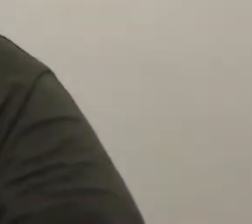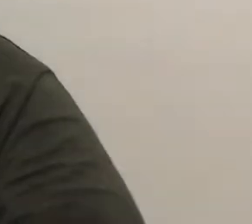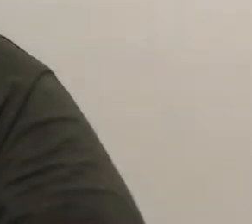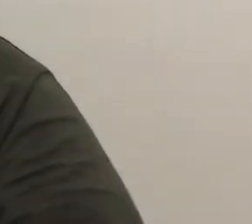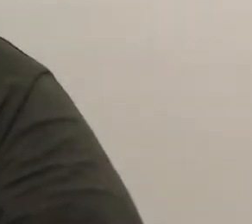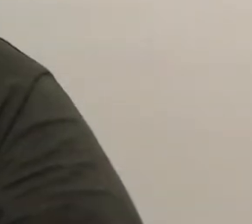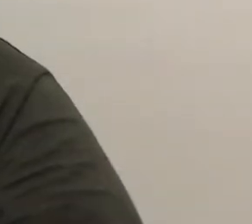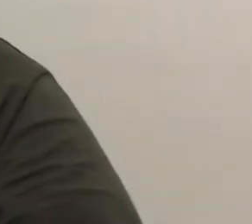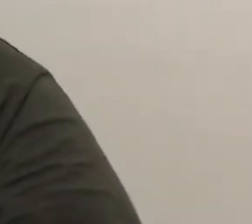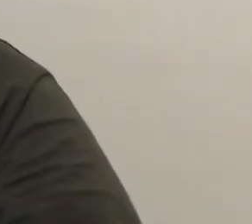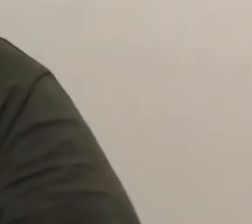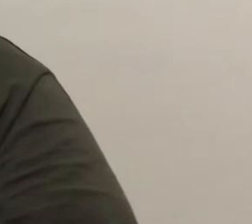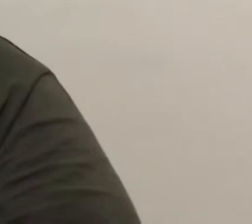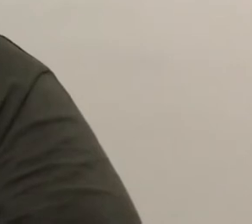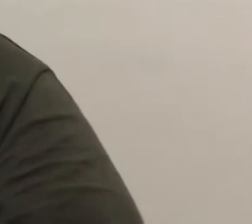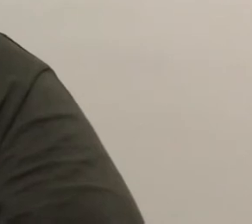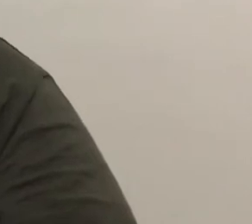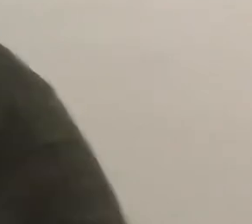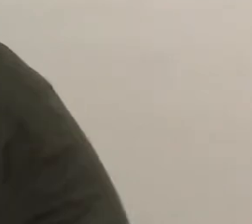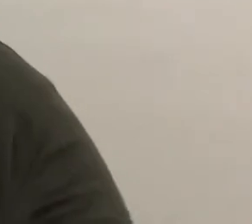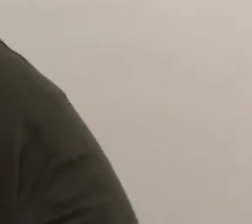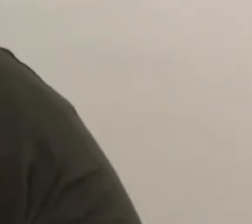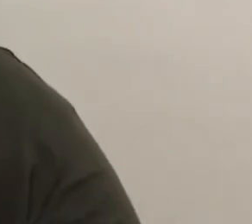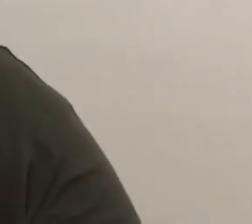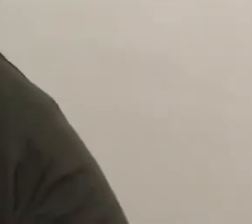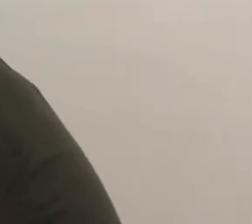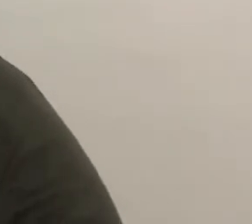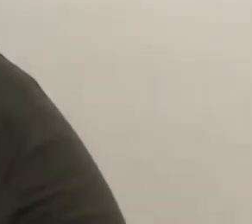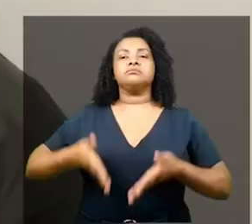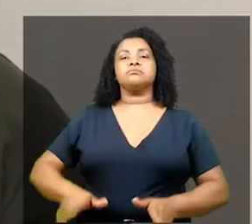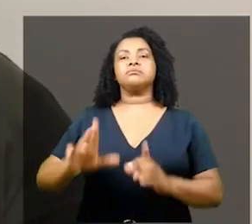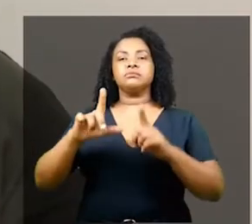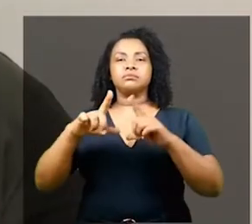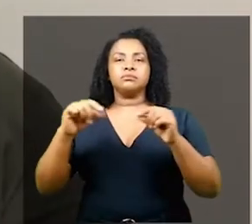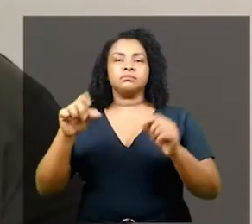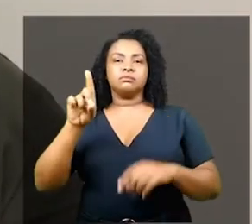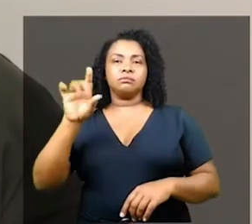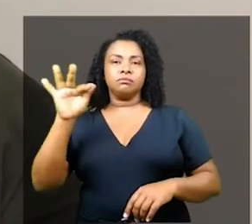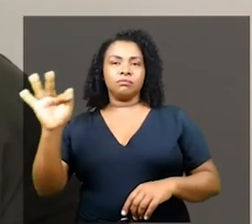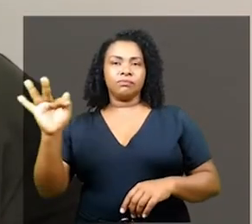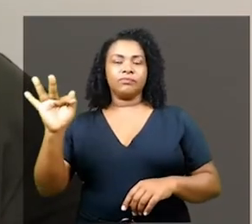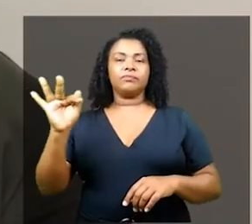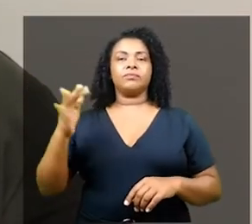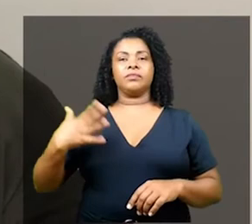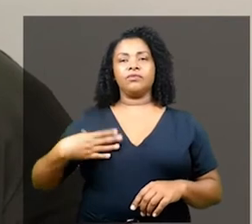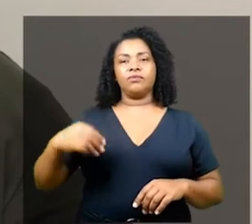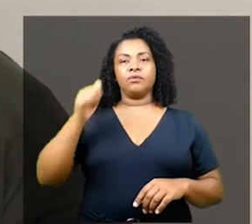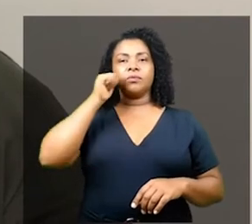Olá, tudo bem? Eu sou Ellen Gomes de Oléria, sou de Brasília, Distrito Federal,